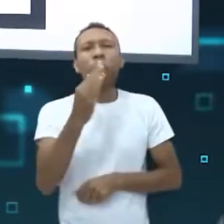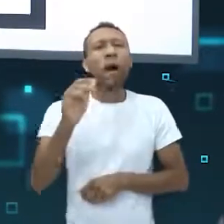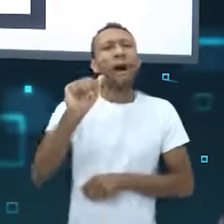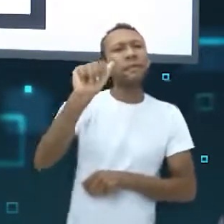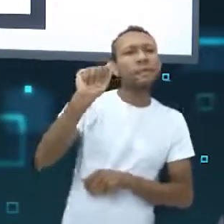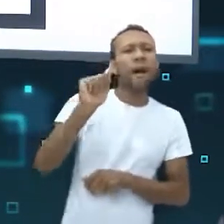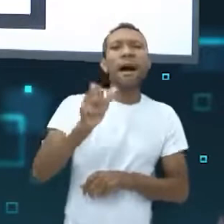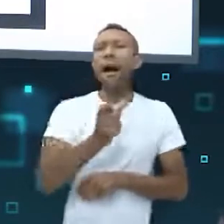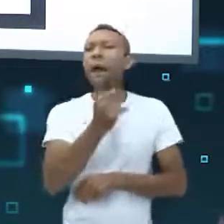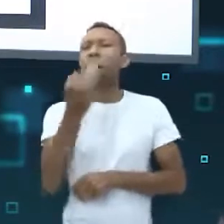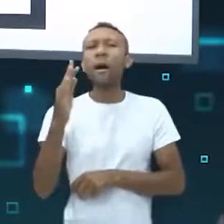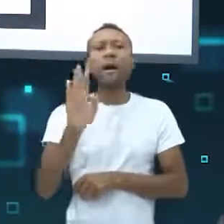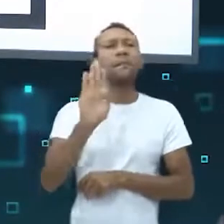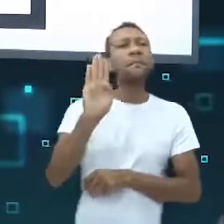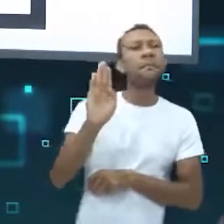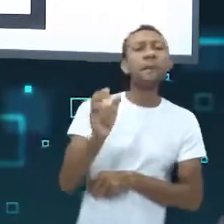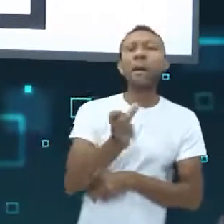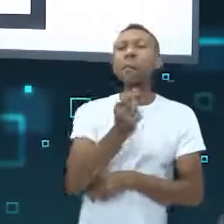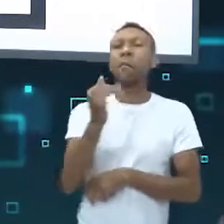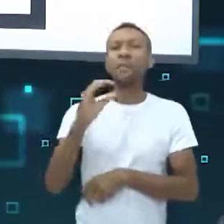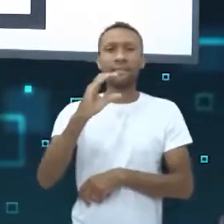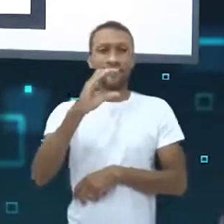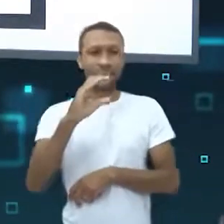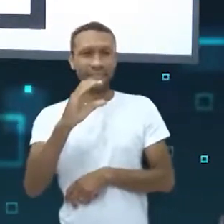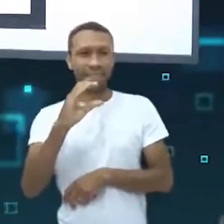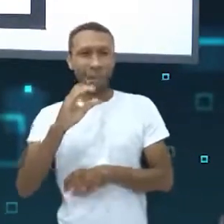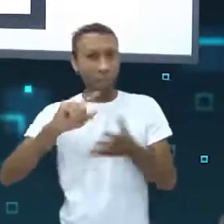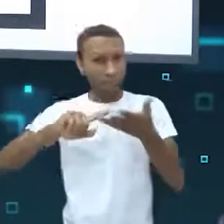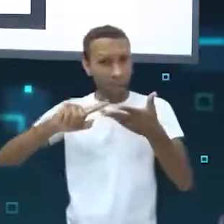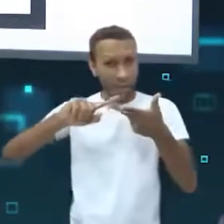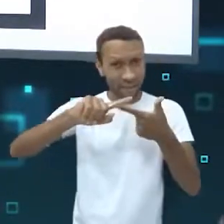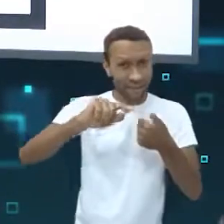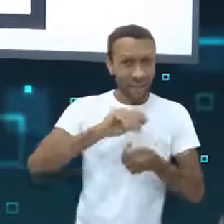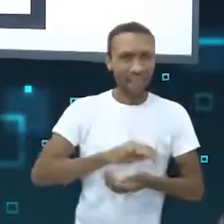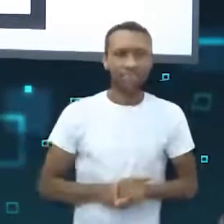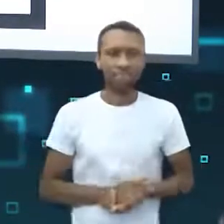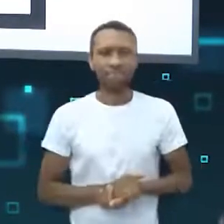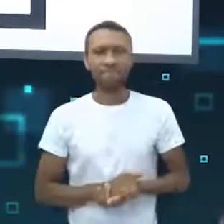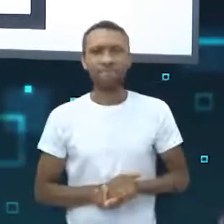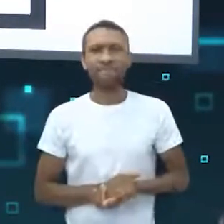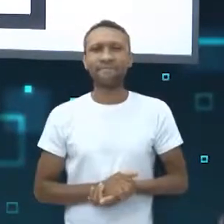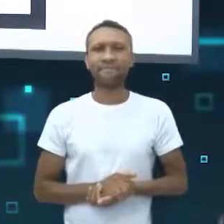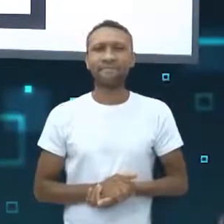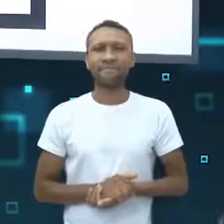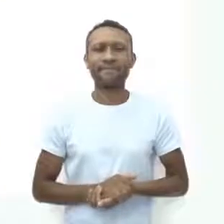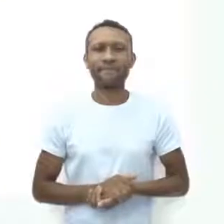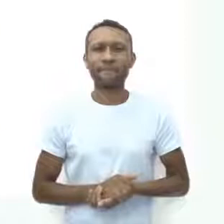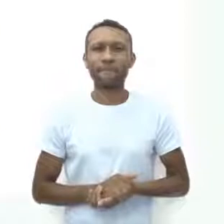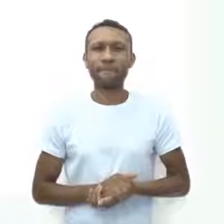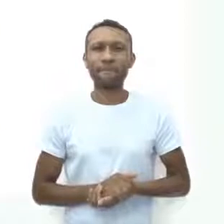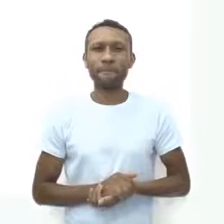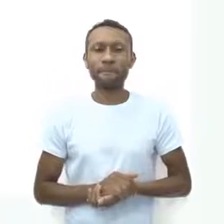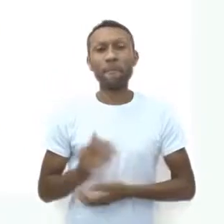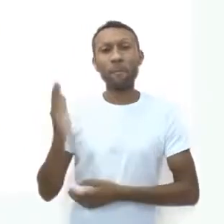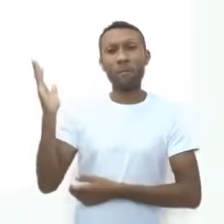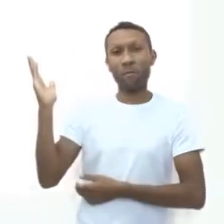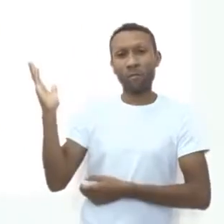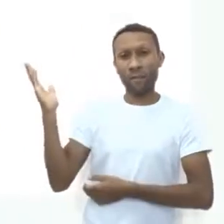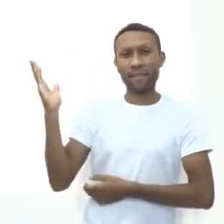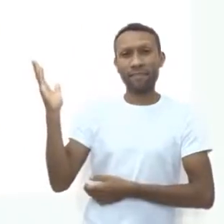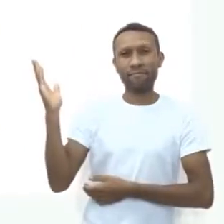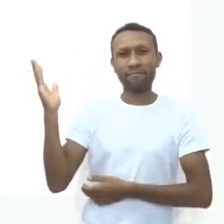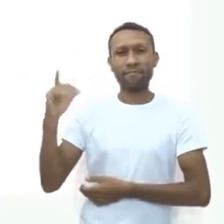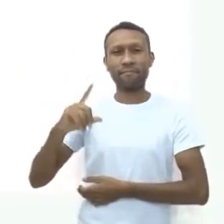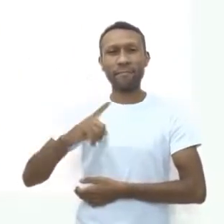colocou, quantos Bs, quantos Cs? Vamos contar? Vamos lá. No gabarito aí,